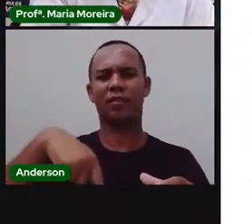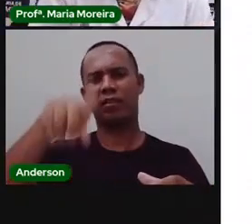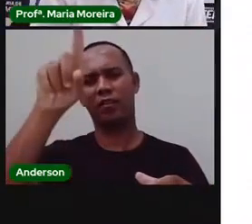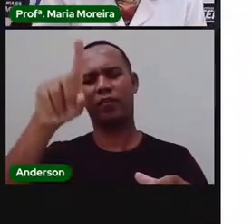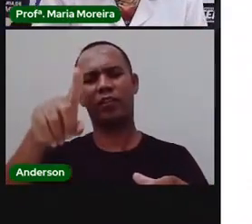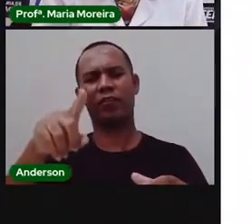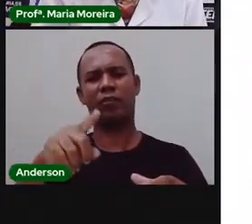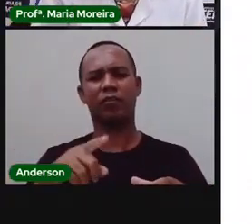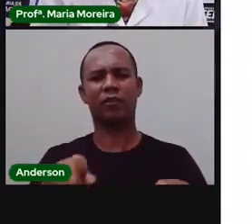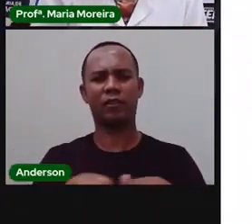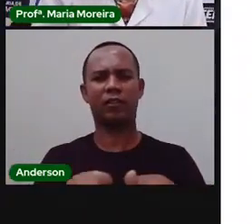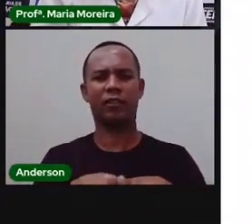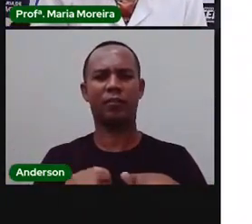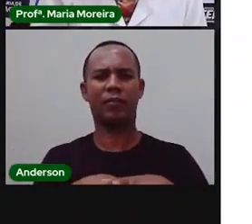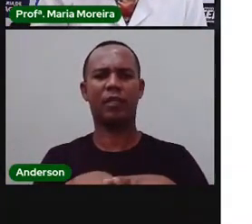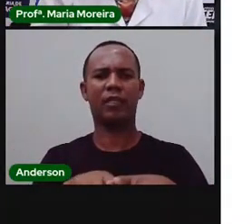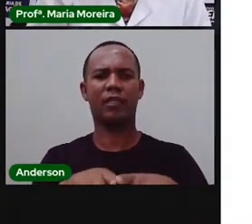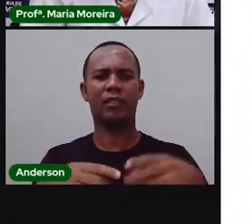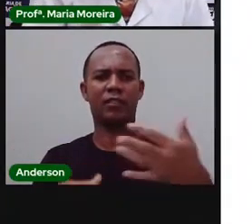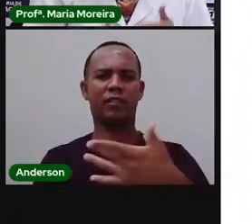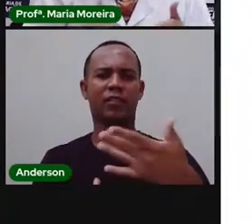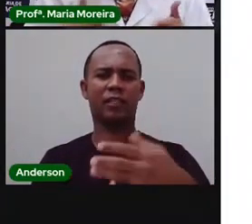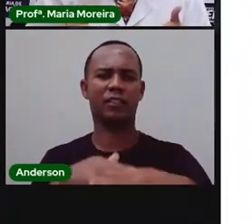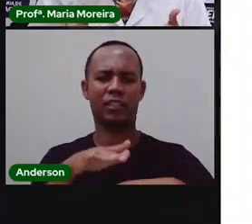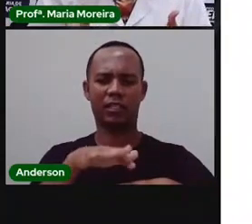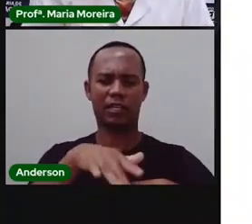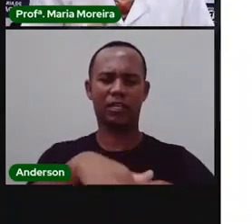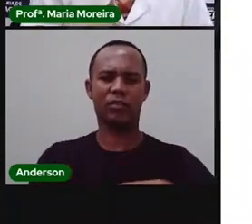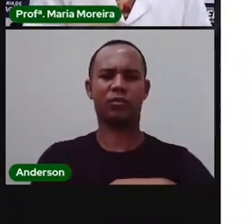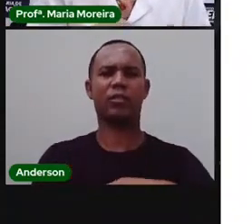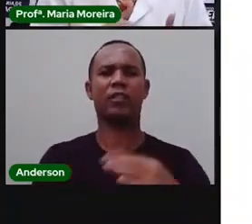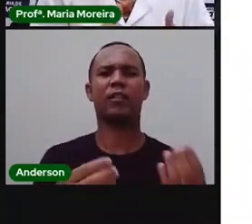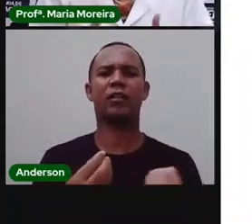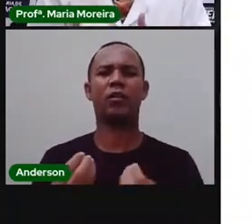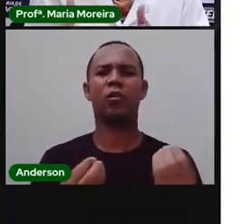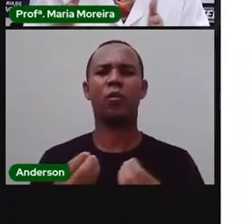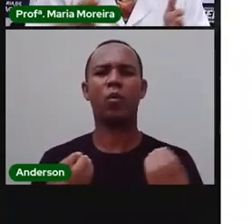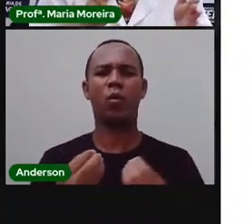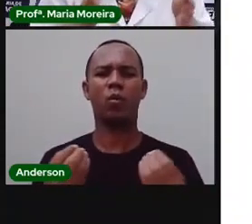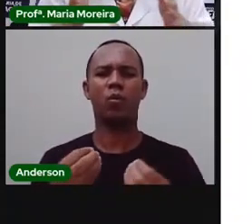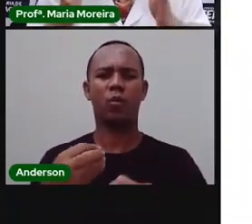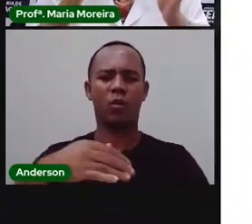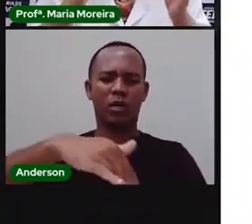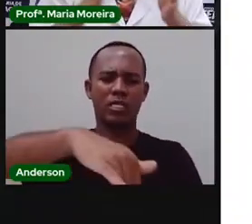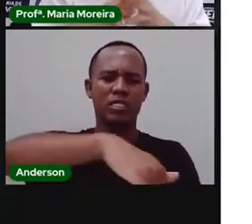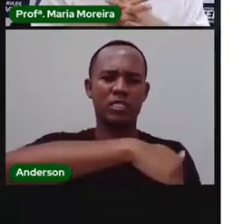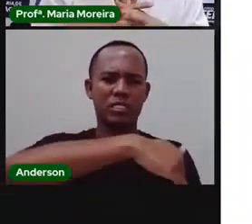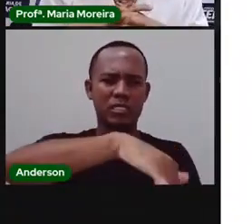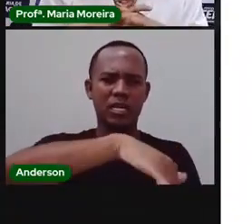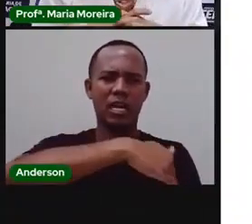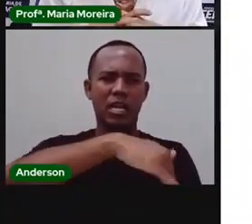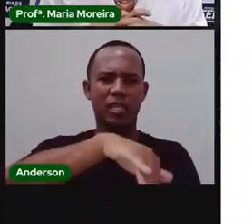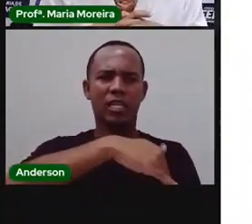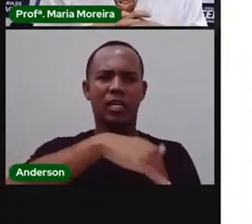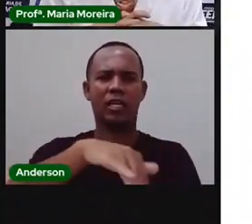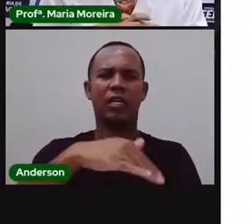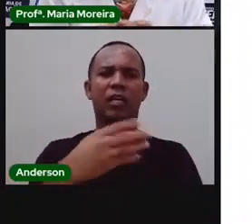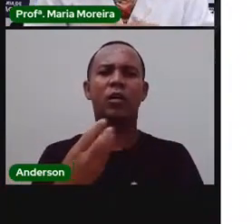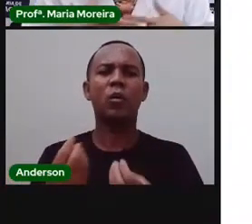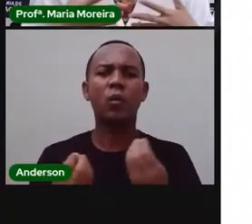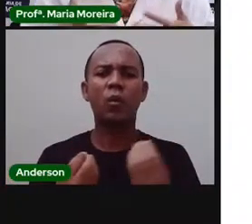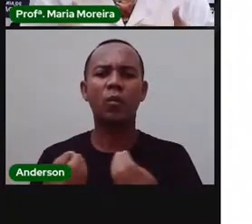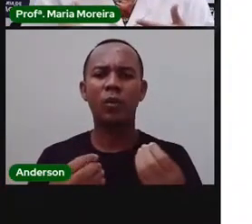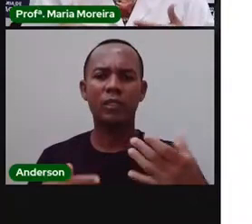desculpa, para Santamaro? Bom, como essas estradas eram feitas para ir para essas